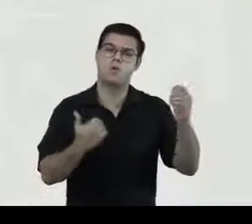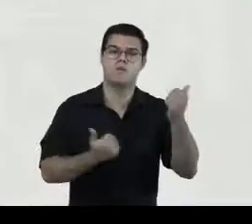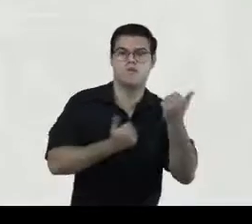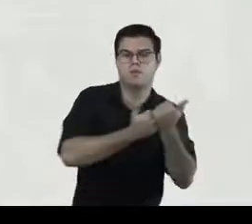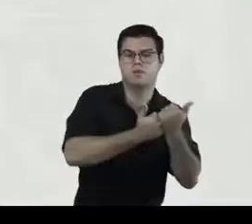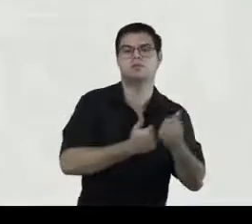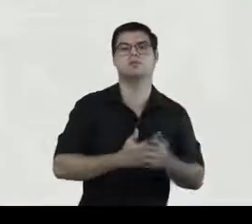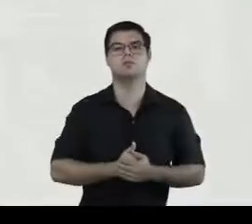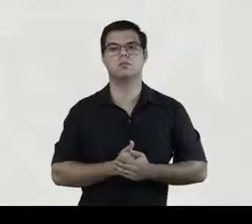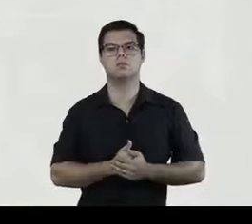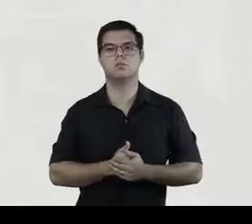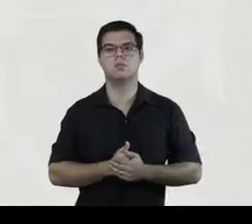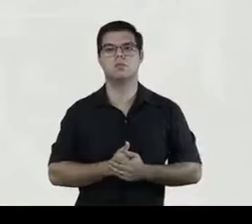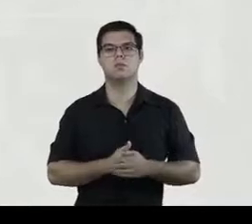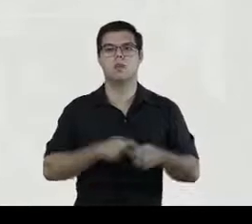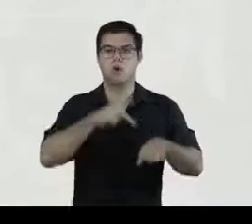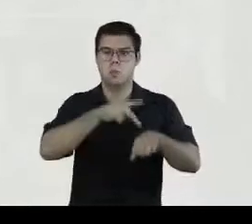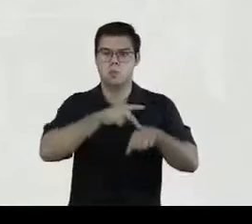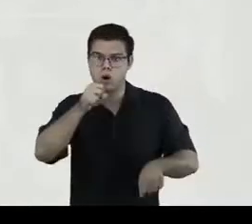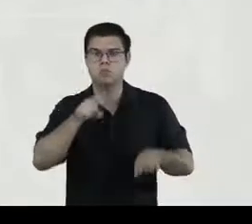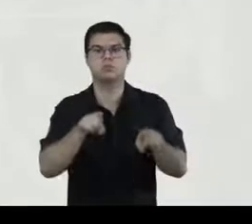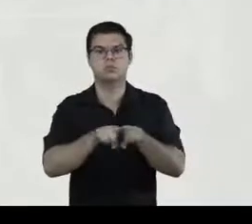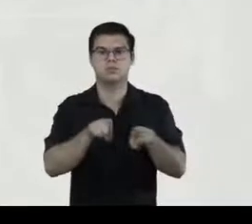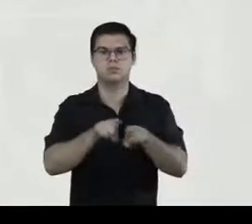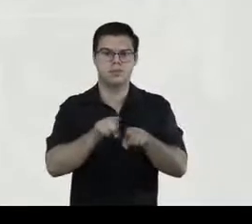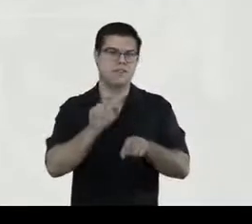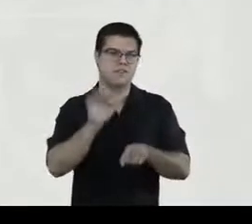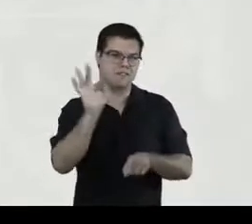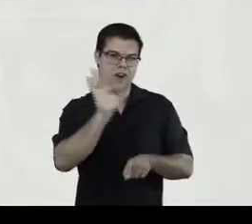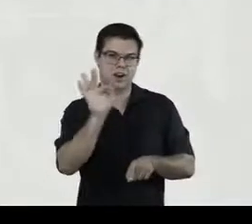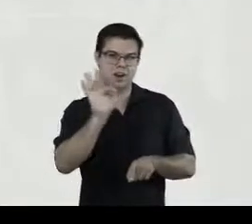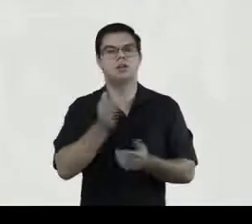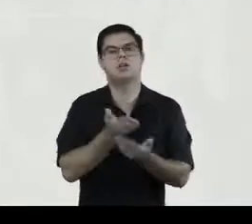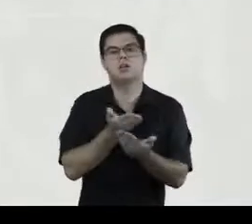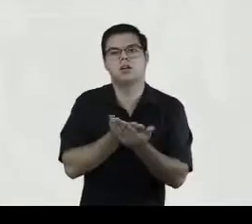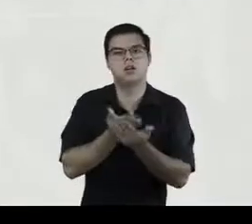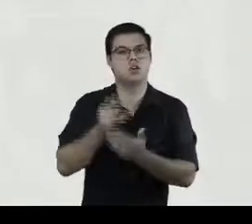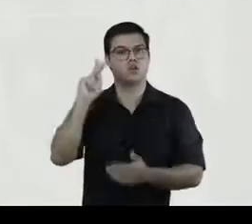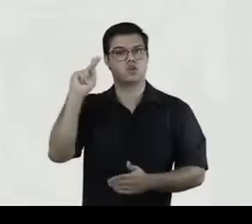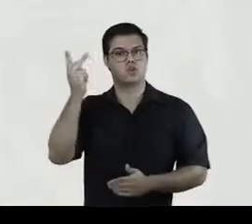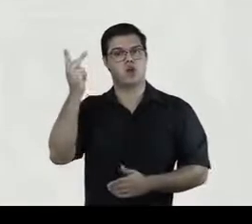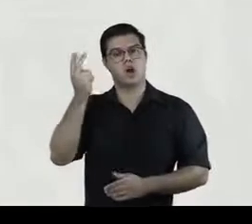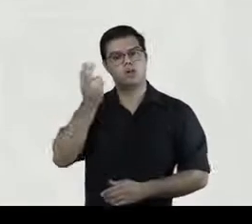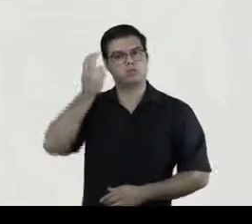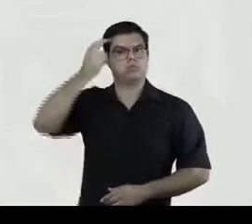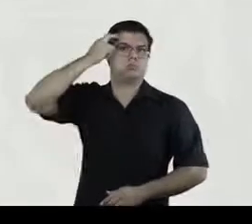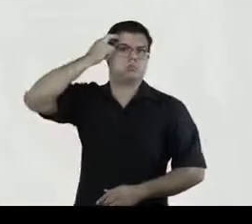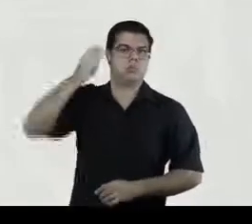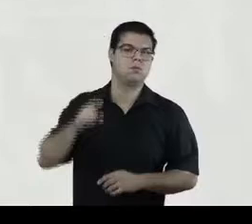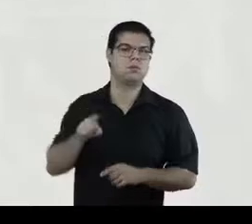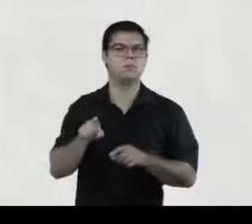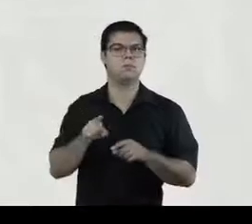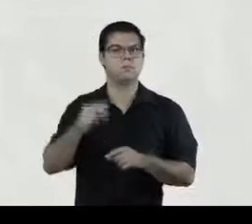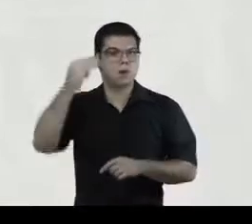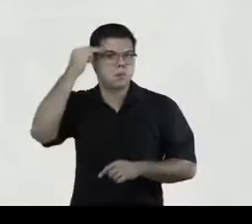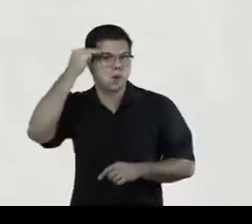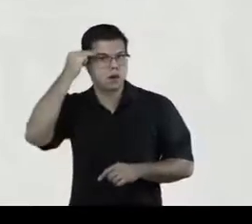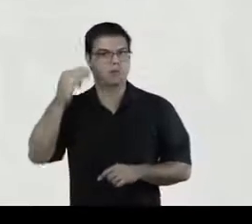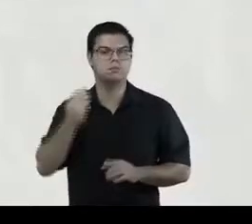Na pós-graduação e na graduação, atua na área de História Cultural, Memória e Patrimônio.